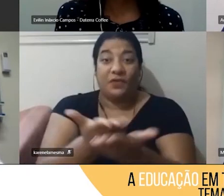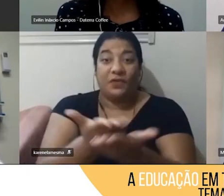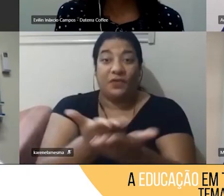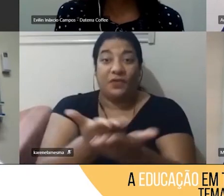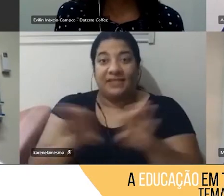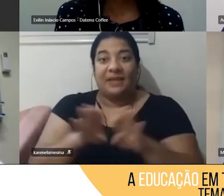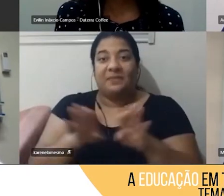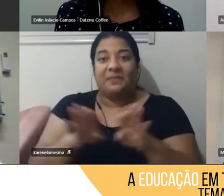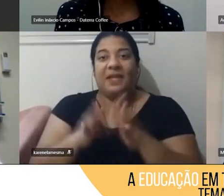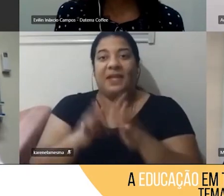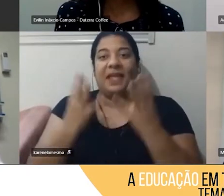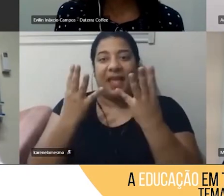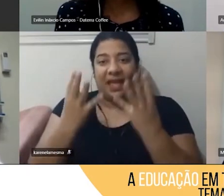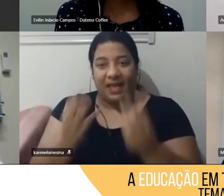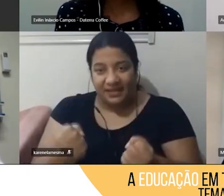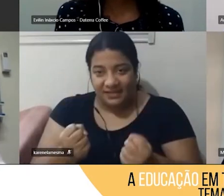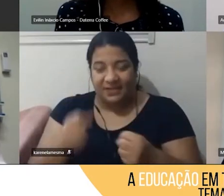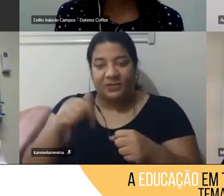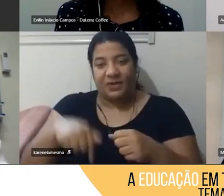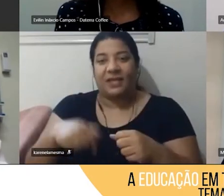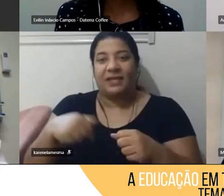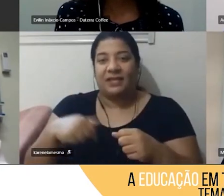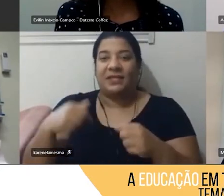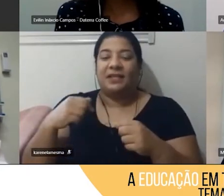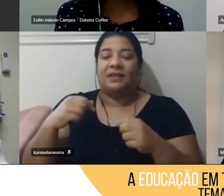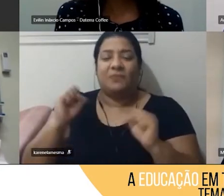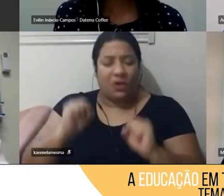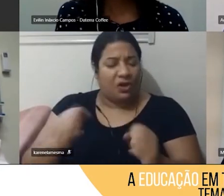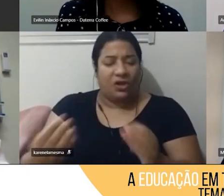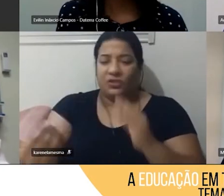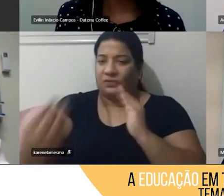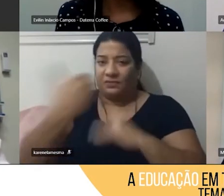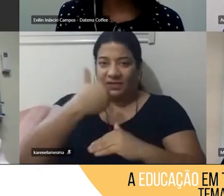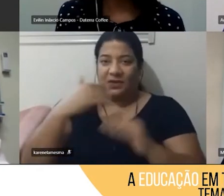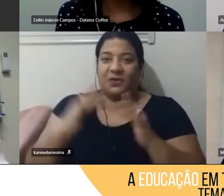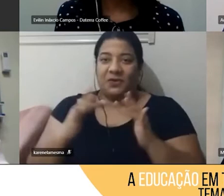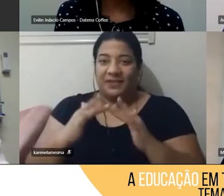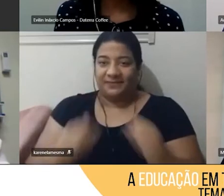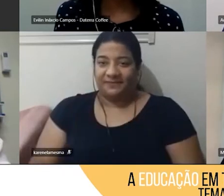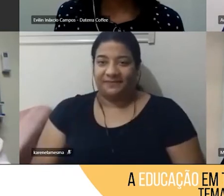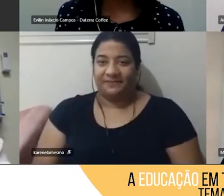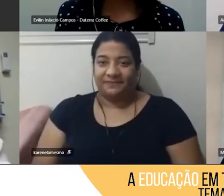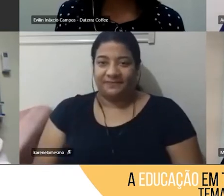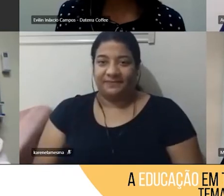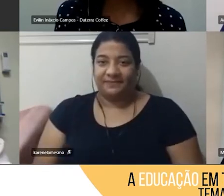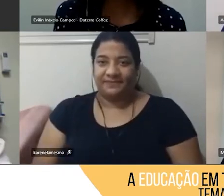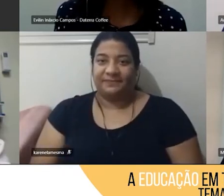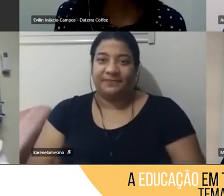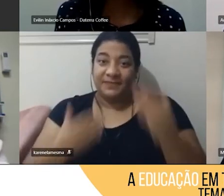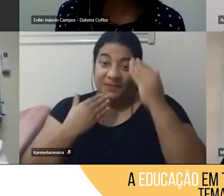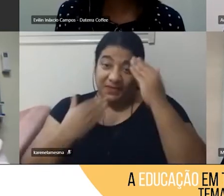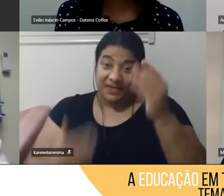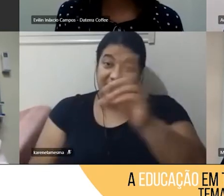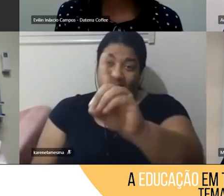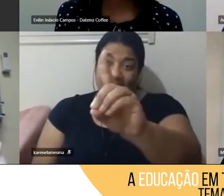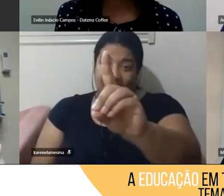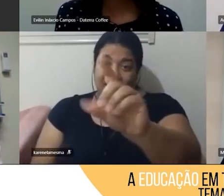disponibilidade da fundação para vocês contarem com a gente. Obrigada da terra também, a